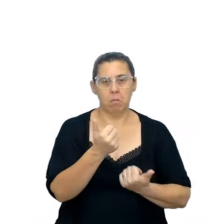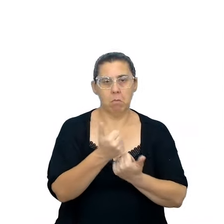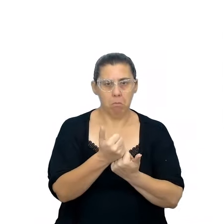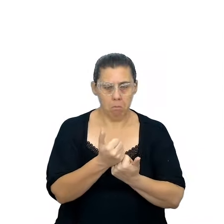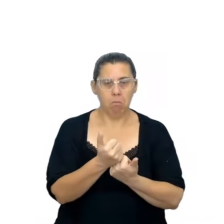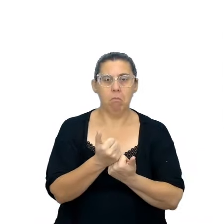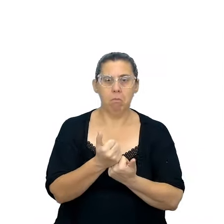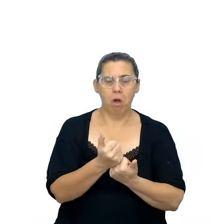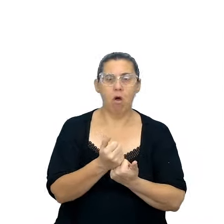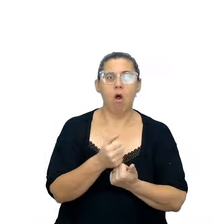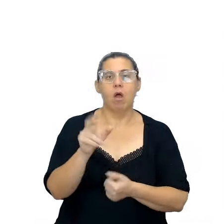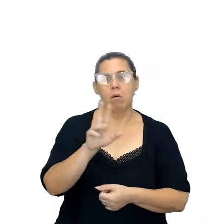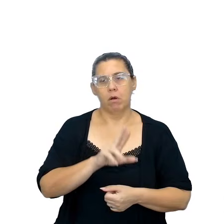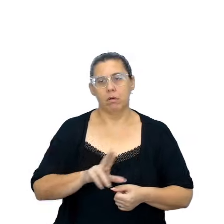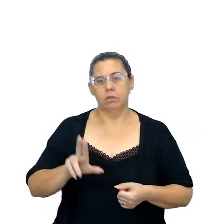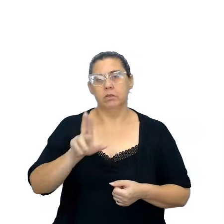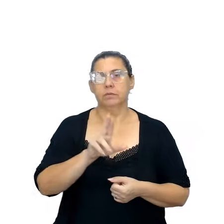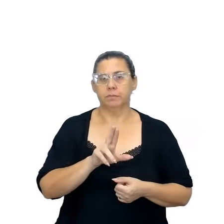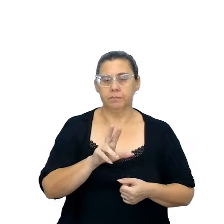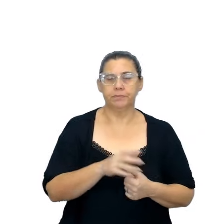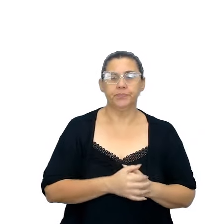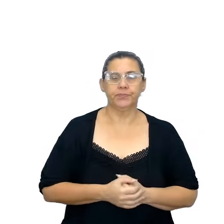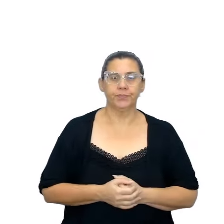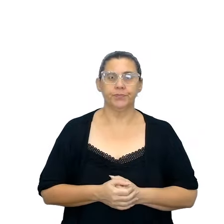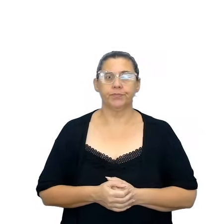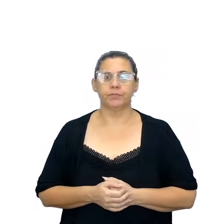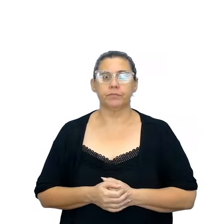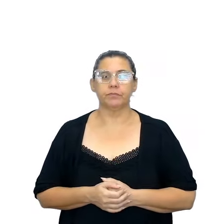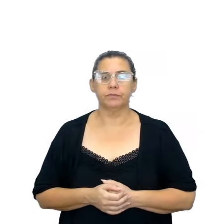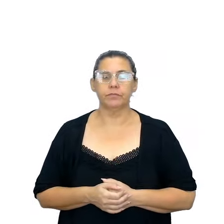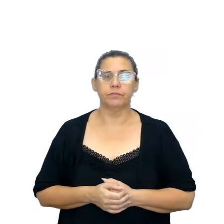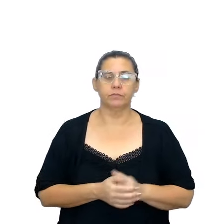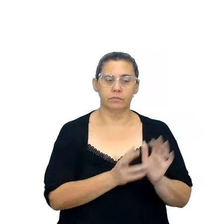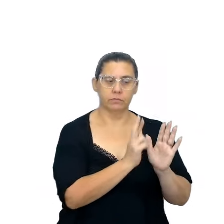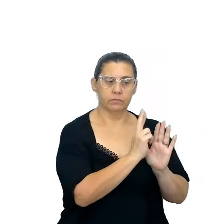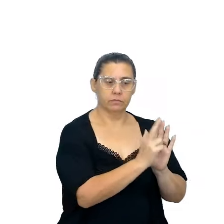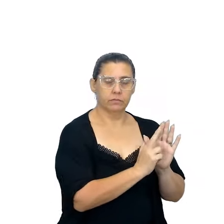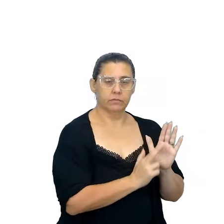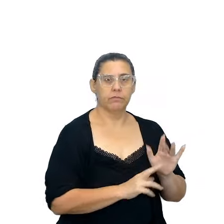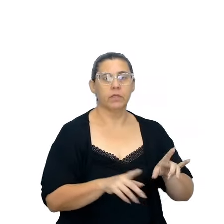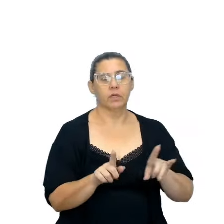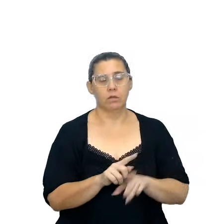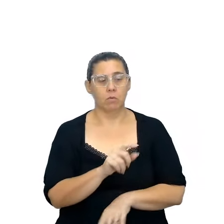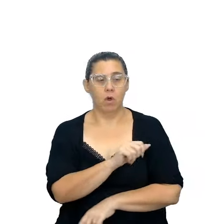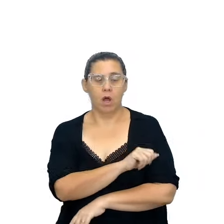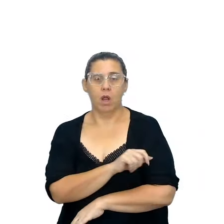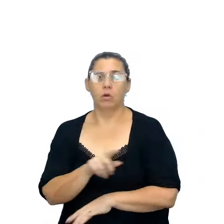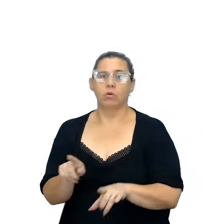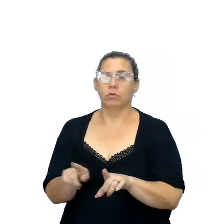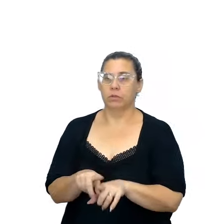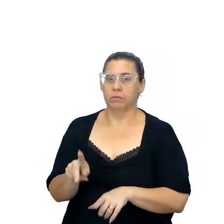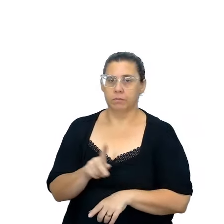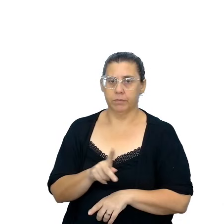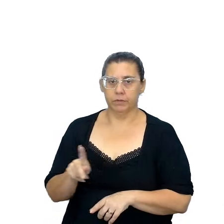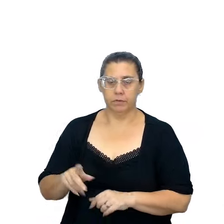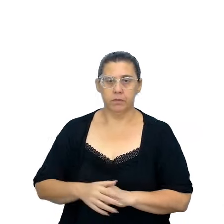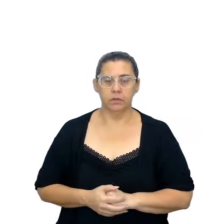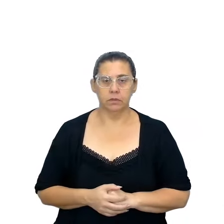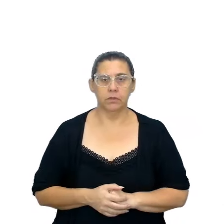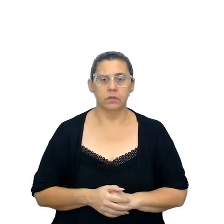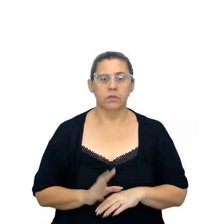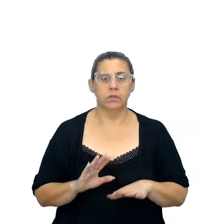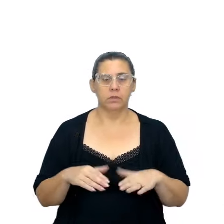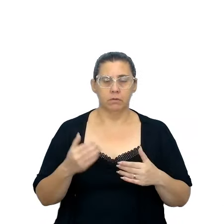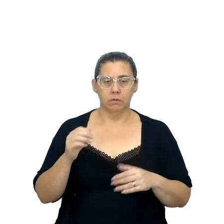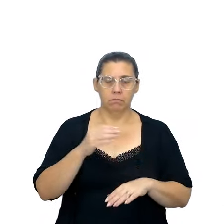se usa, faz uso desses materiais, sobre roteiros, tanto para o estudante quanto para o professor. Então, vamos